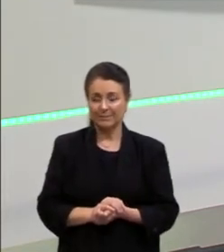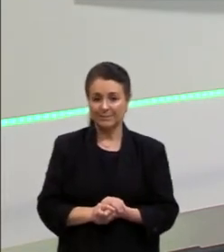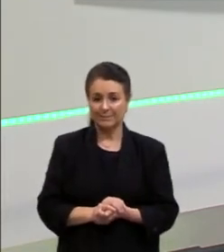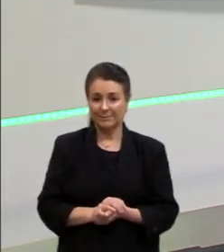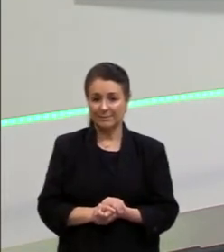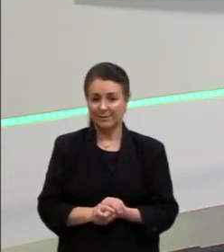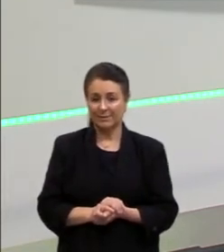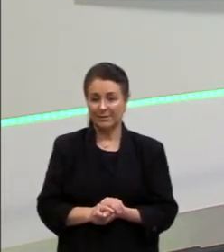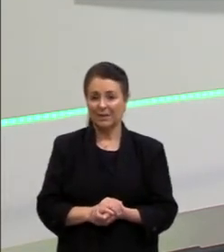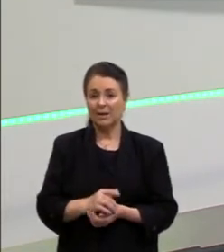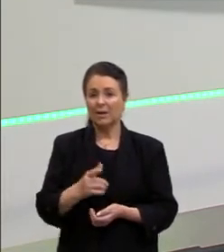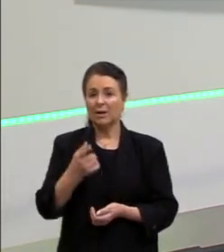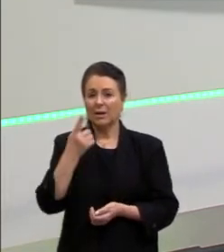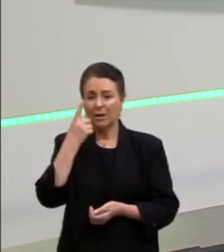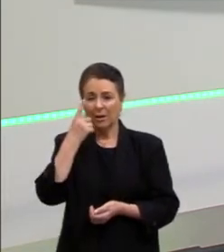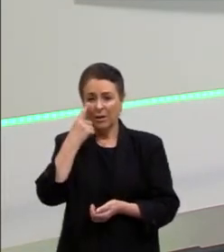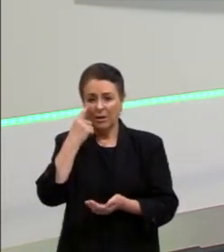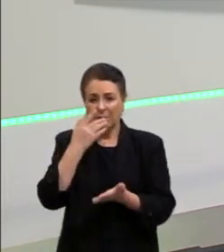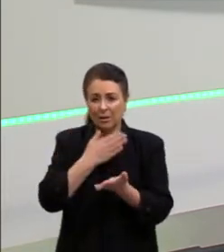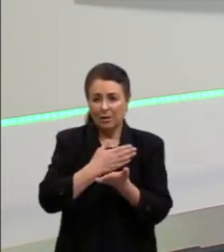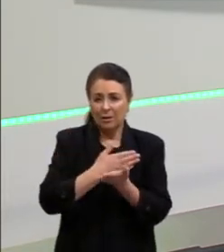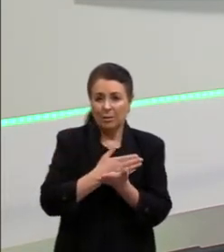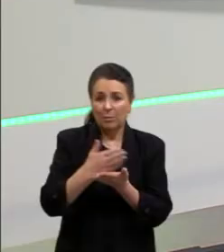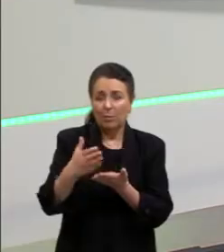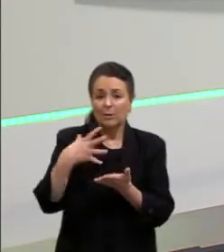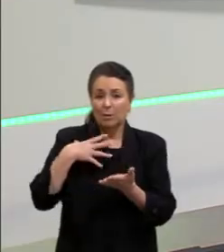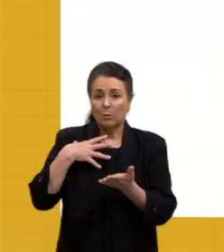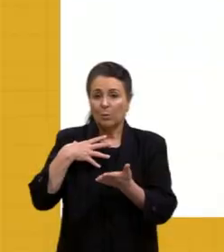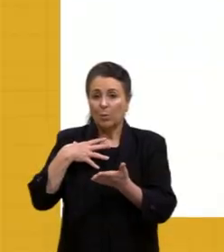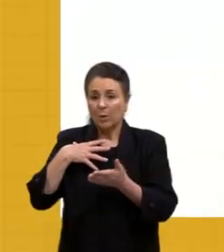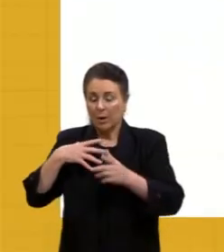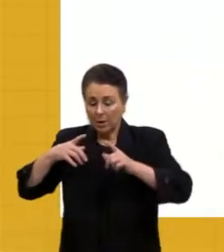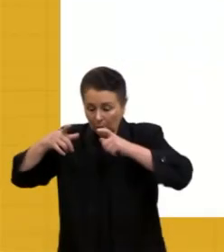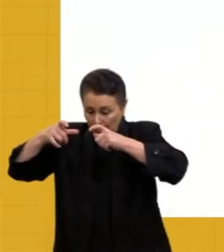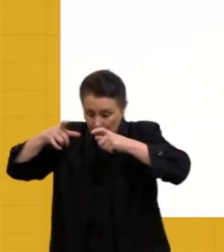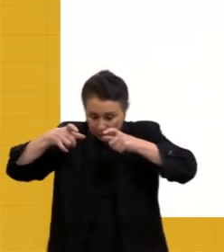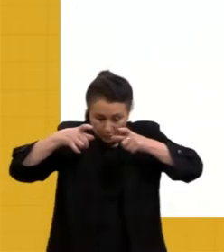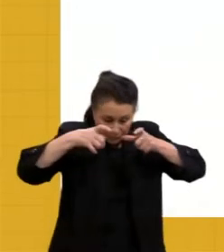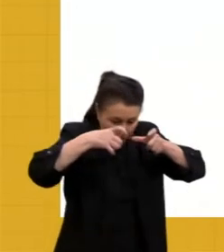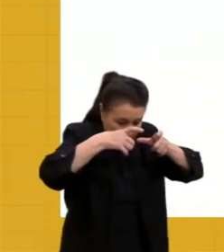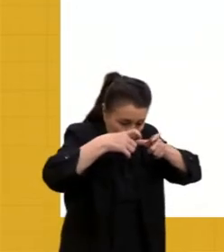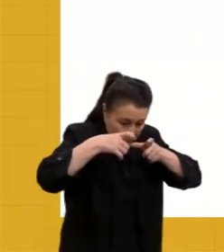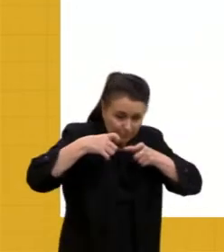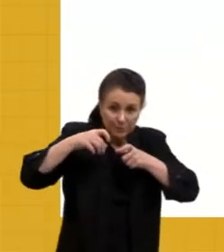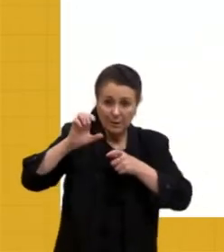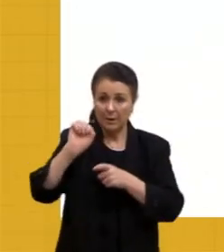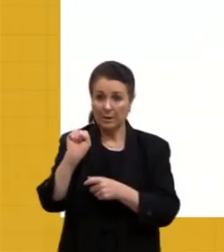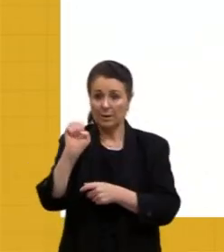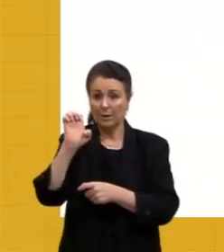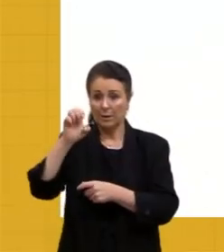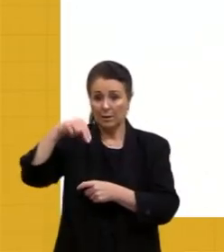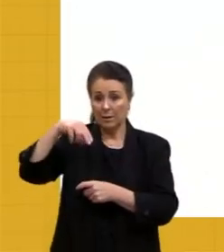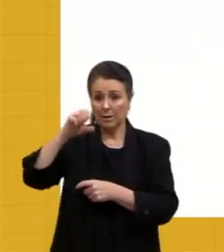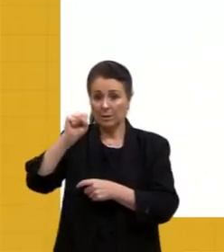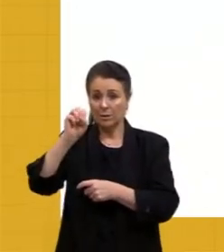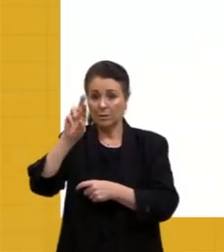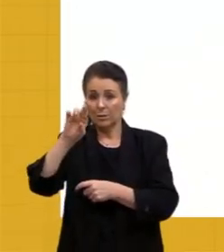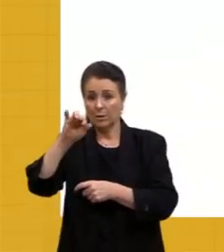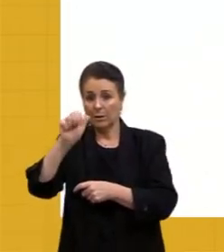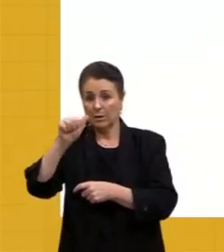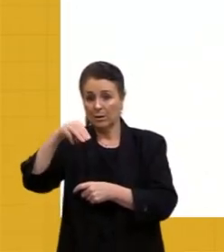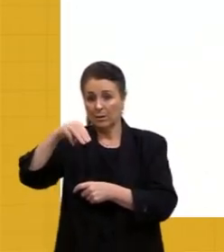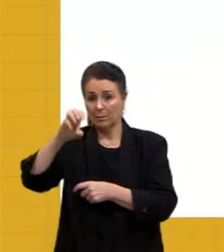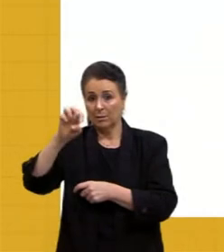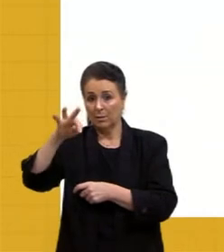Olha lá, e aí nós entramos no estacionamento remoto, né, que é uma ferramenta importante hoje no controle, né,